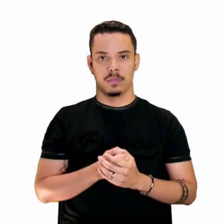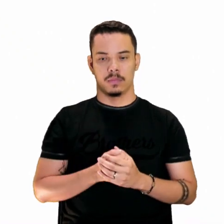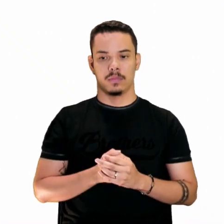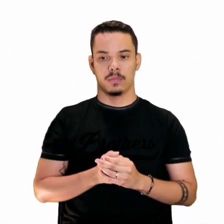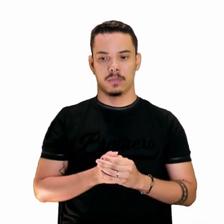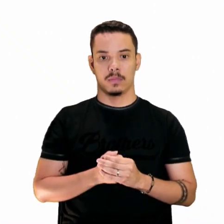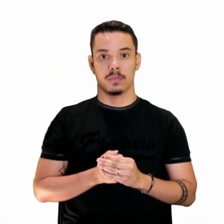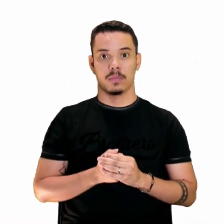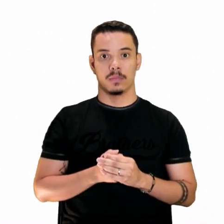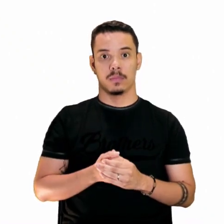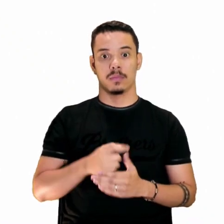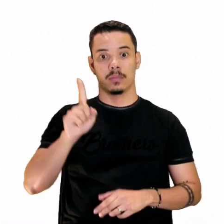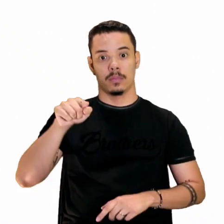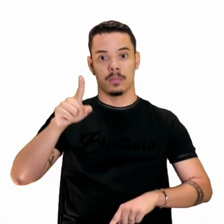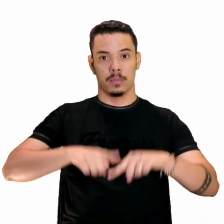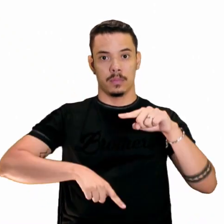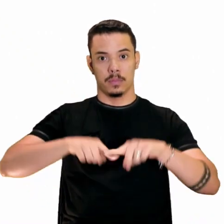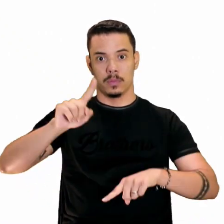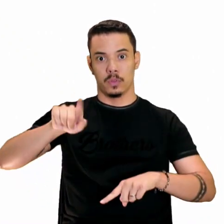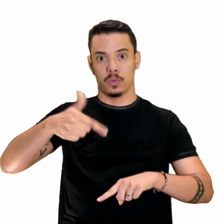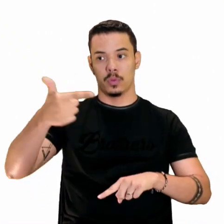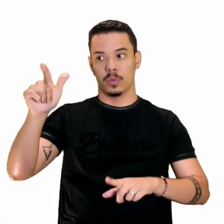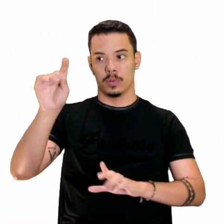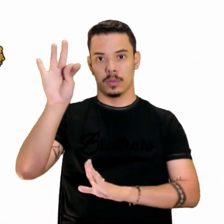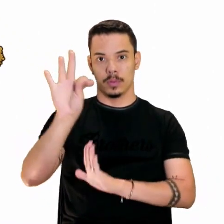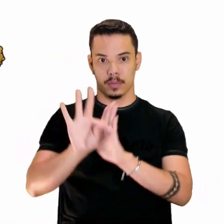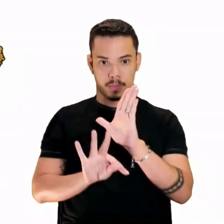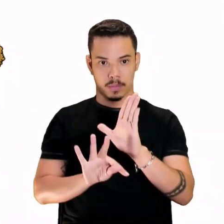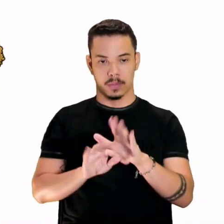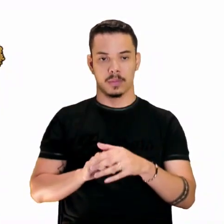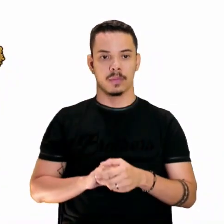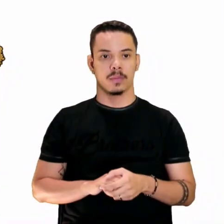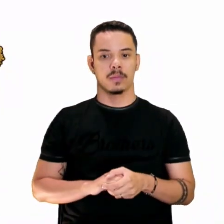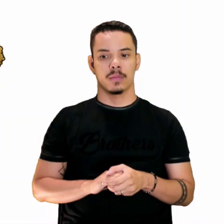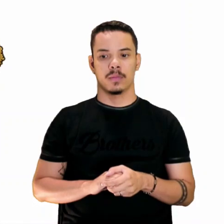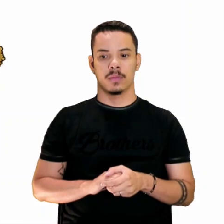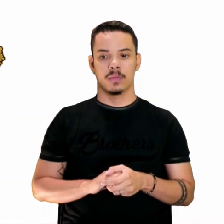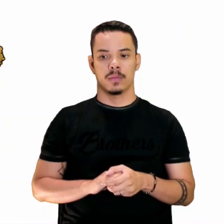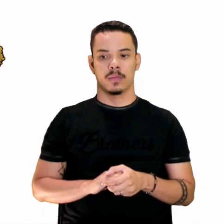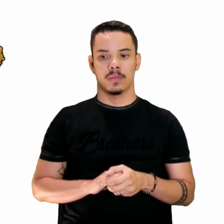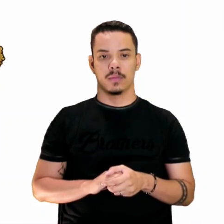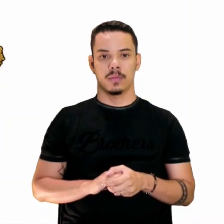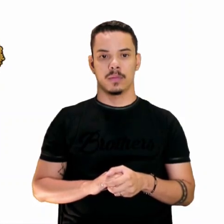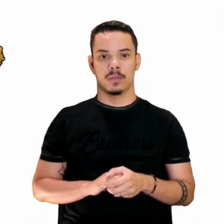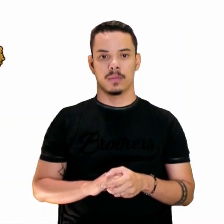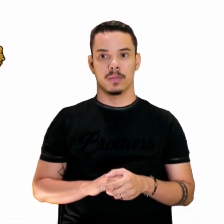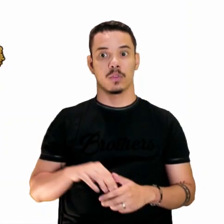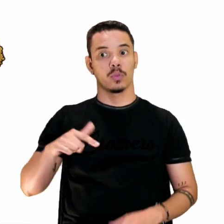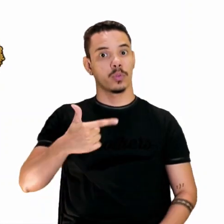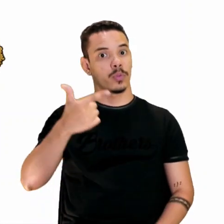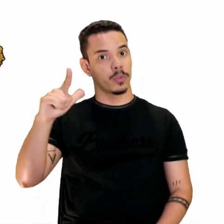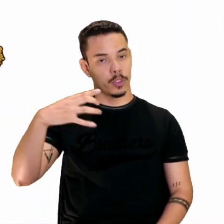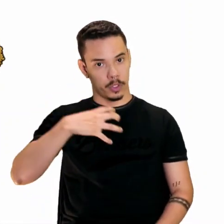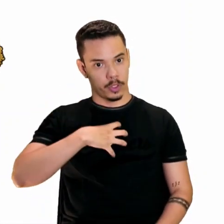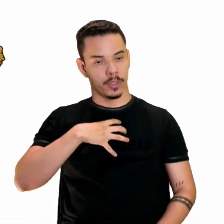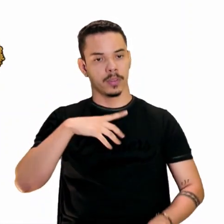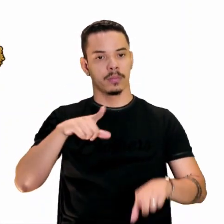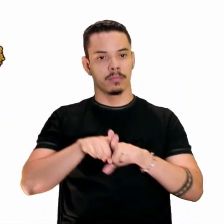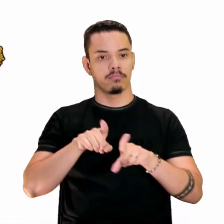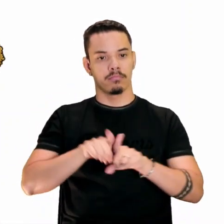É um elemento de outro texto. De uma poesia. Outra maneira de